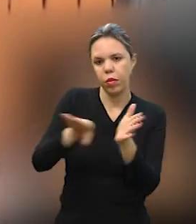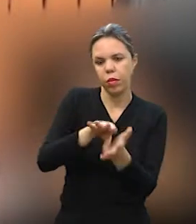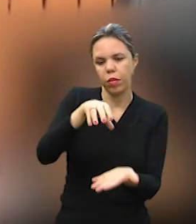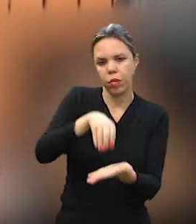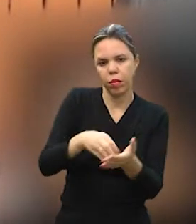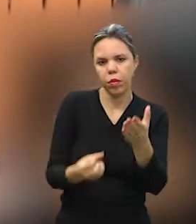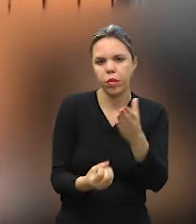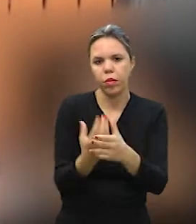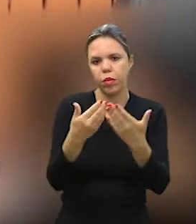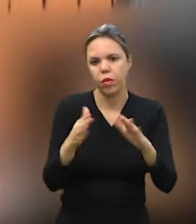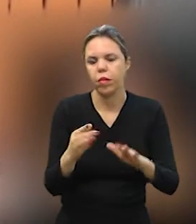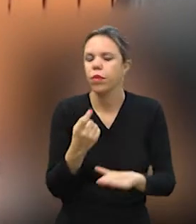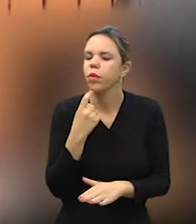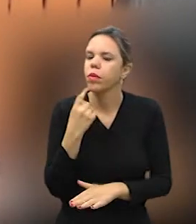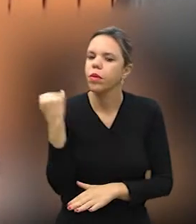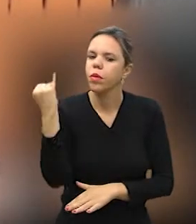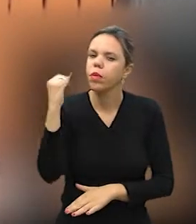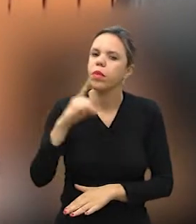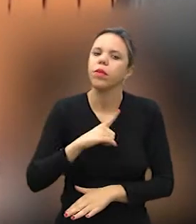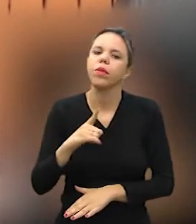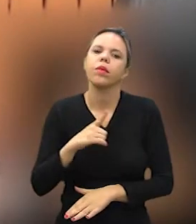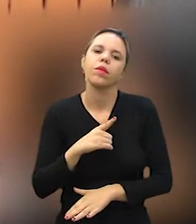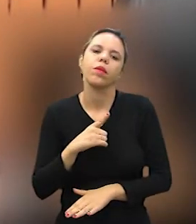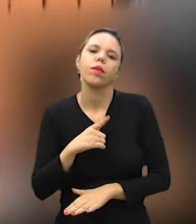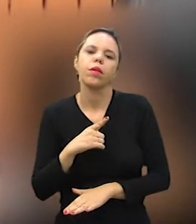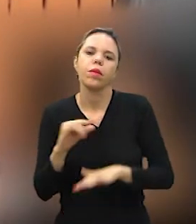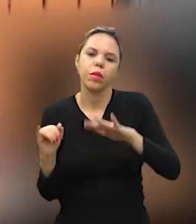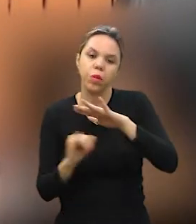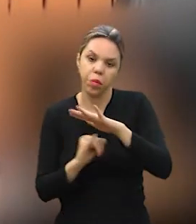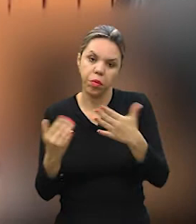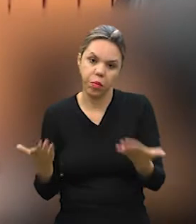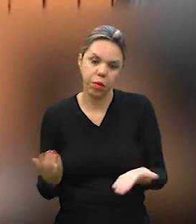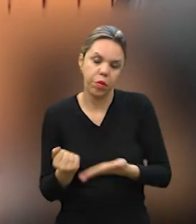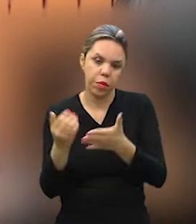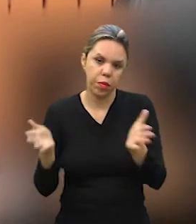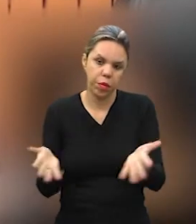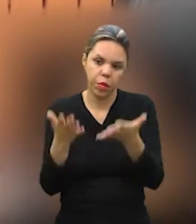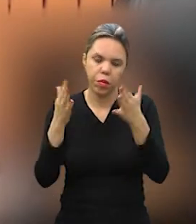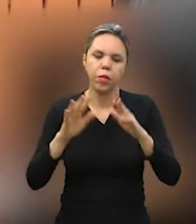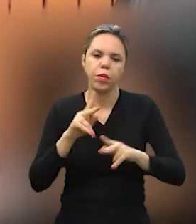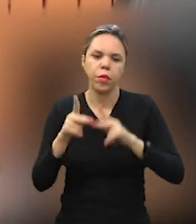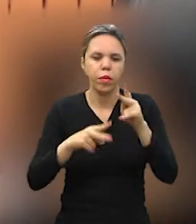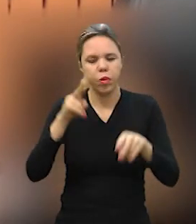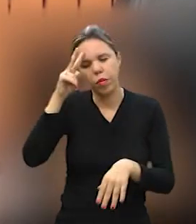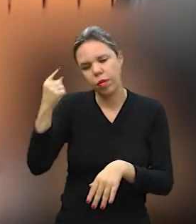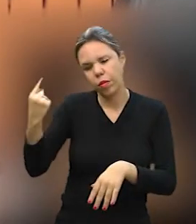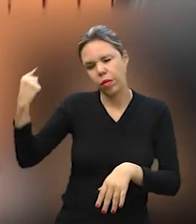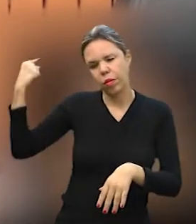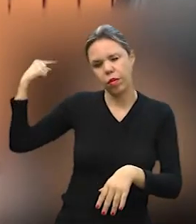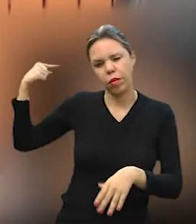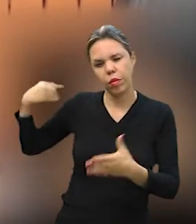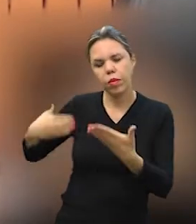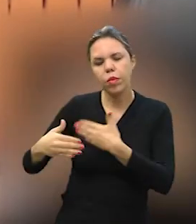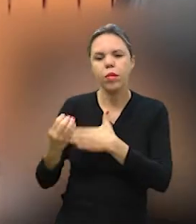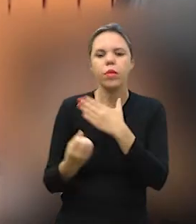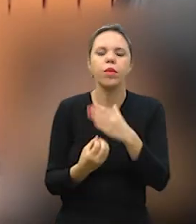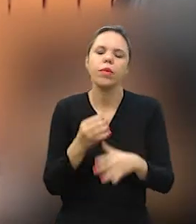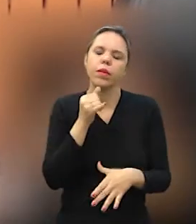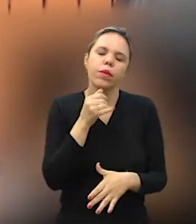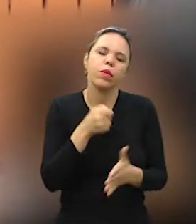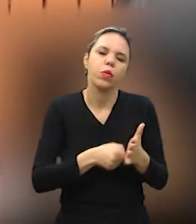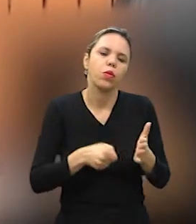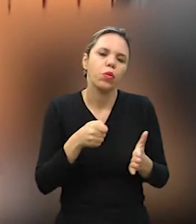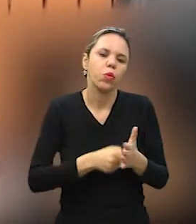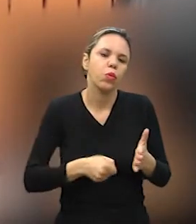chega aqui em Campinas e a importância que tem esse Instituto. E também a gente faz um resgate histórico de como se deu